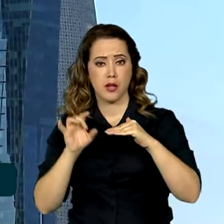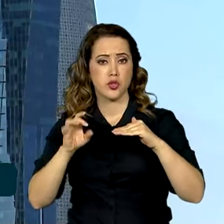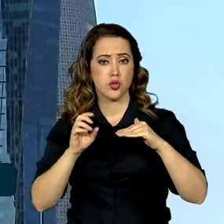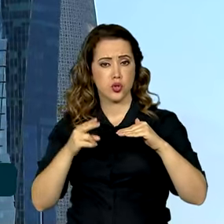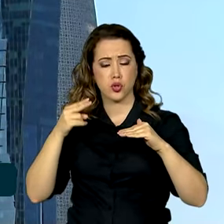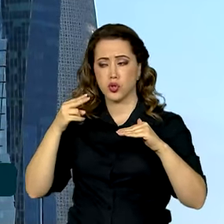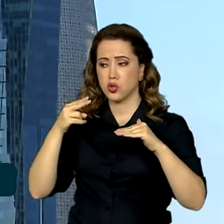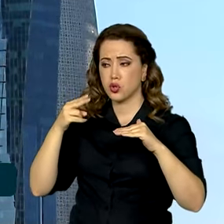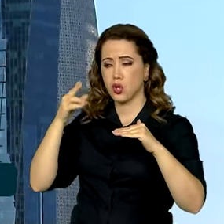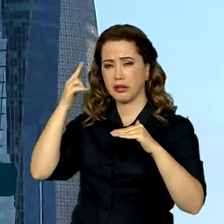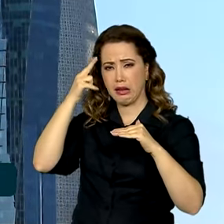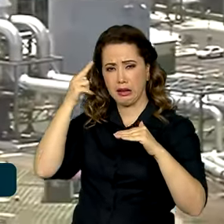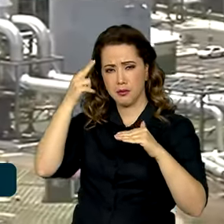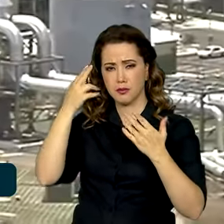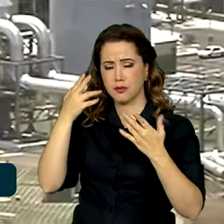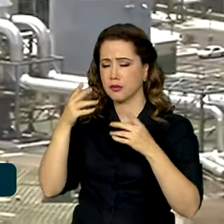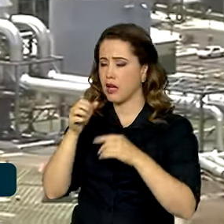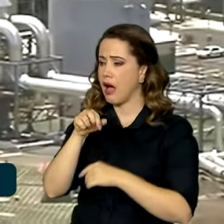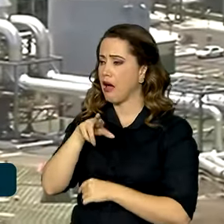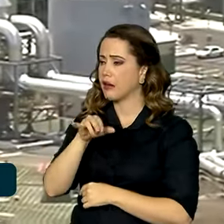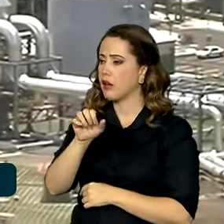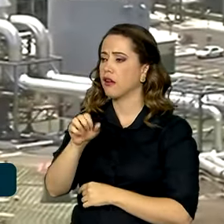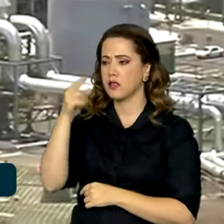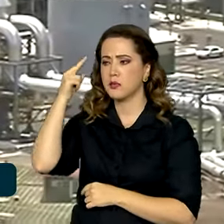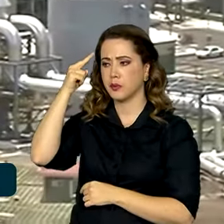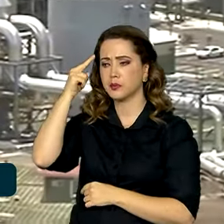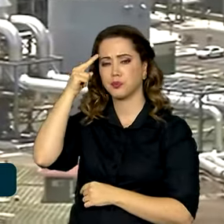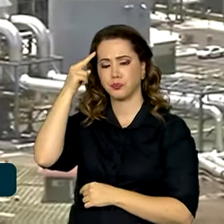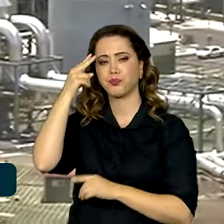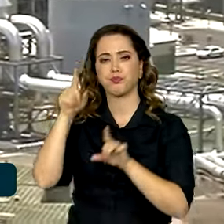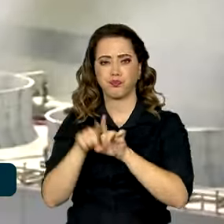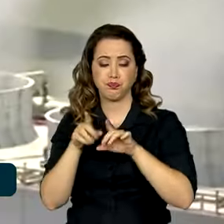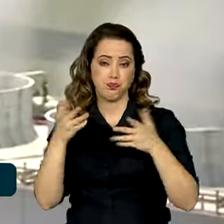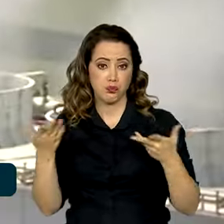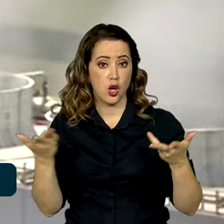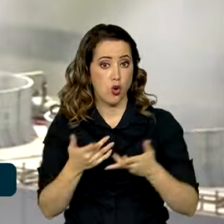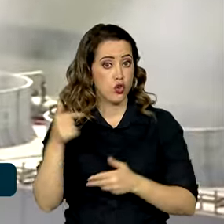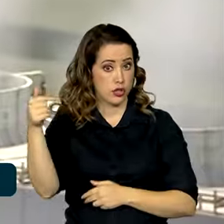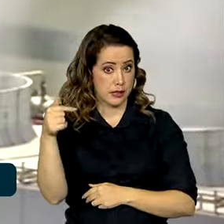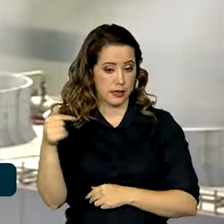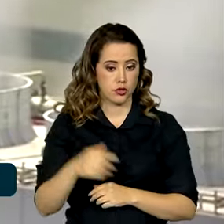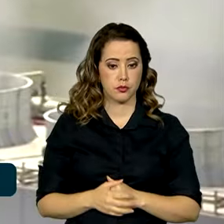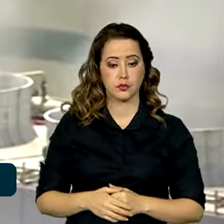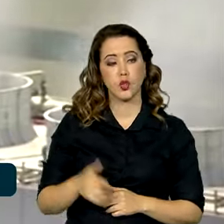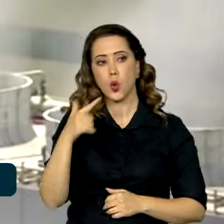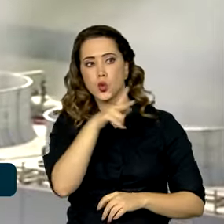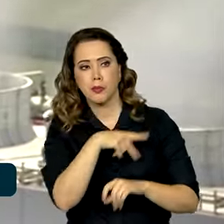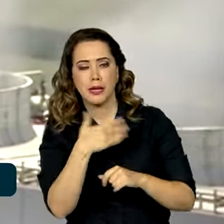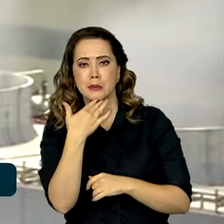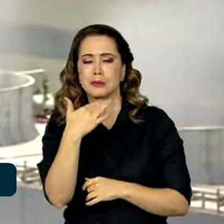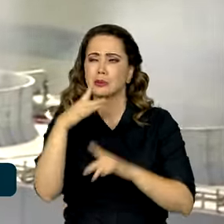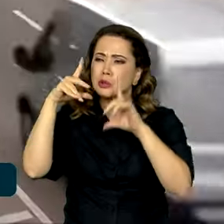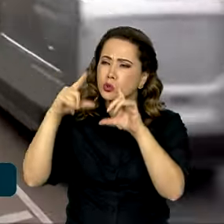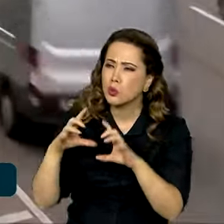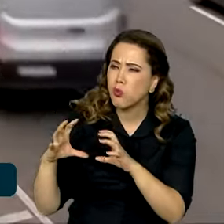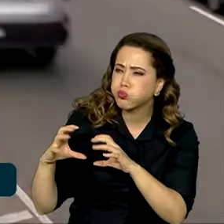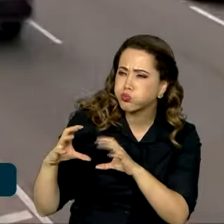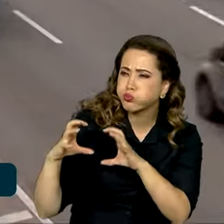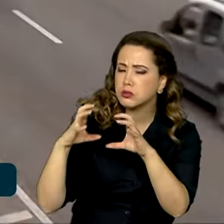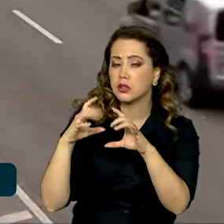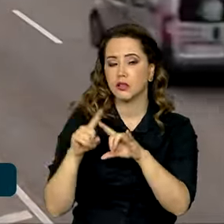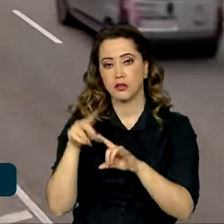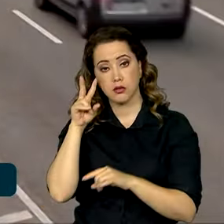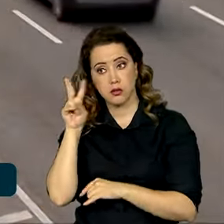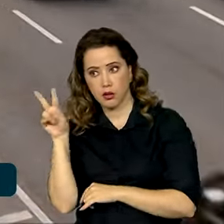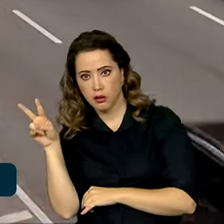Hoje, ela é a sétima. Enquanto os cientistas e o planeta pedem uma grande redução nas emissões de dióxido de carbono, o que